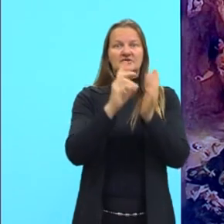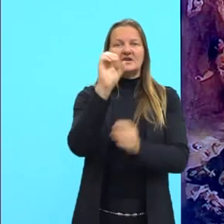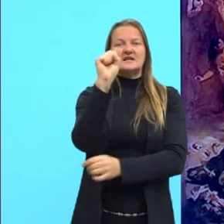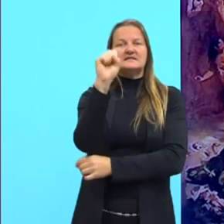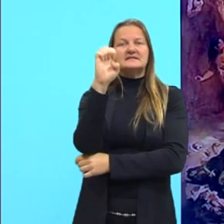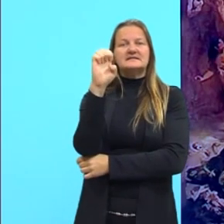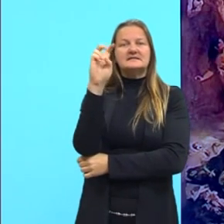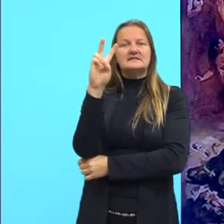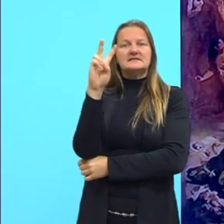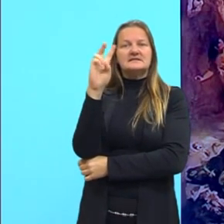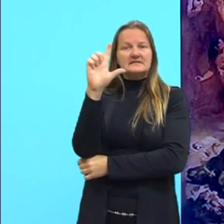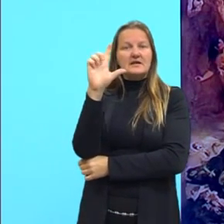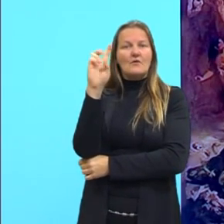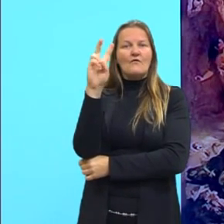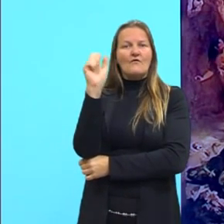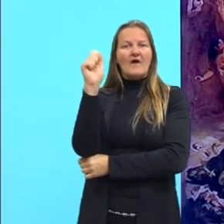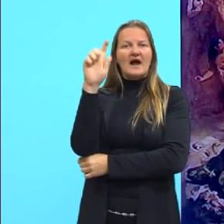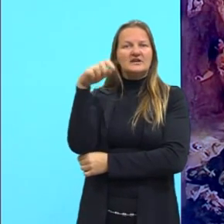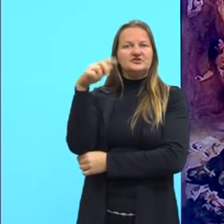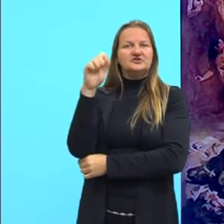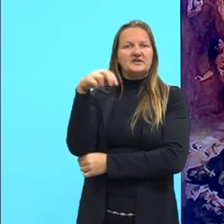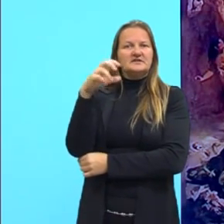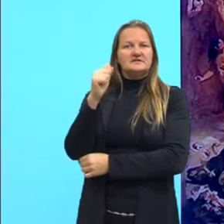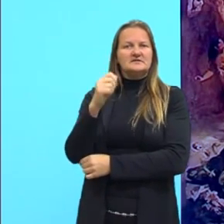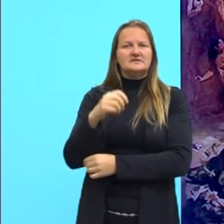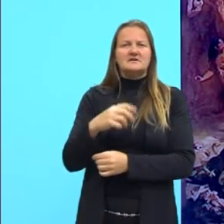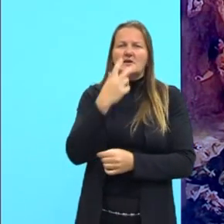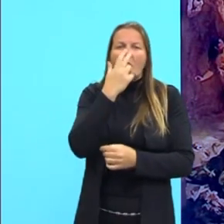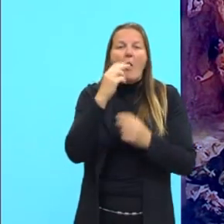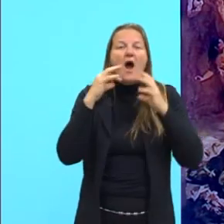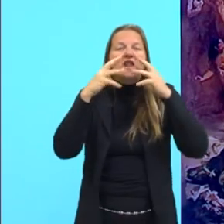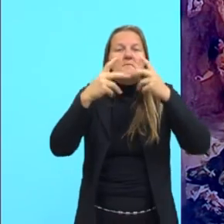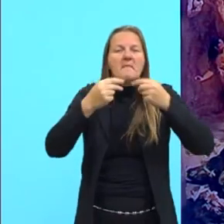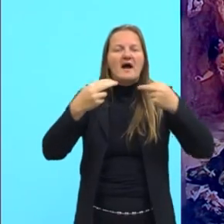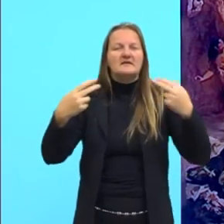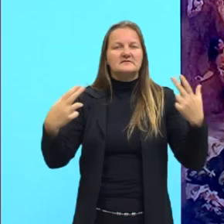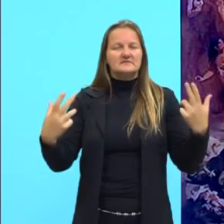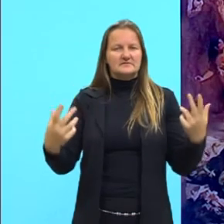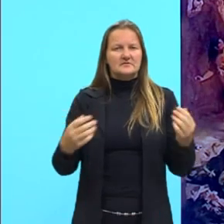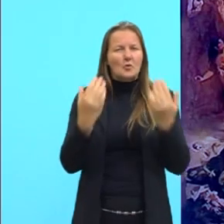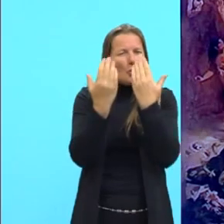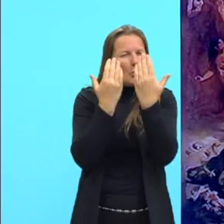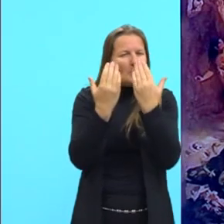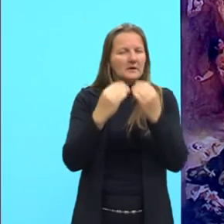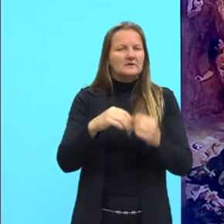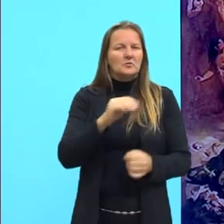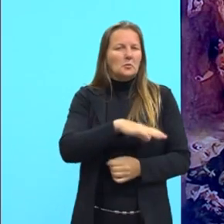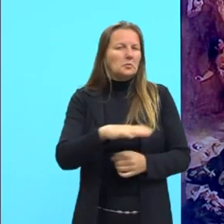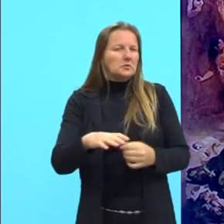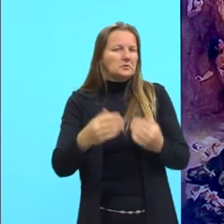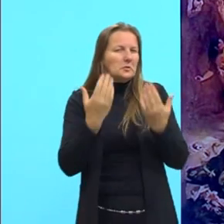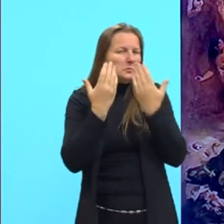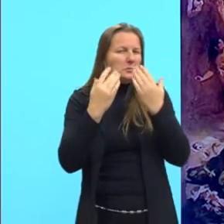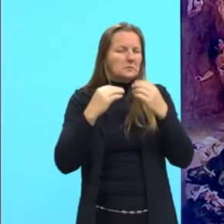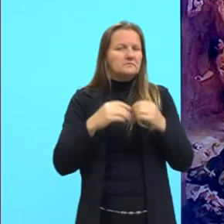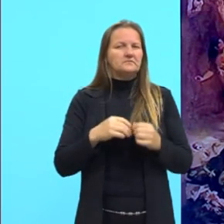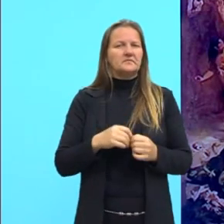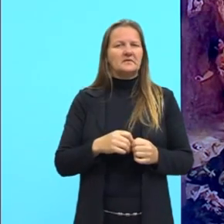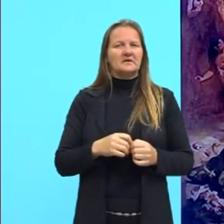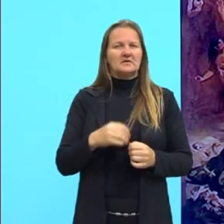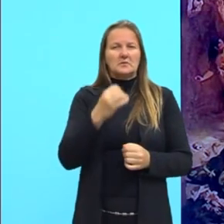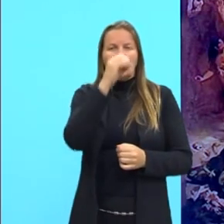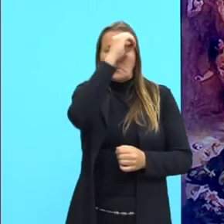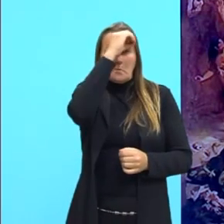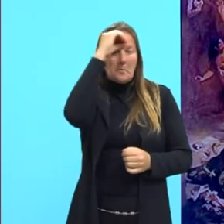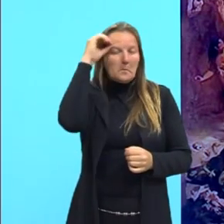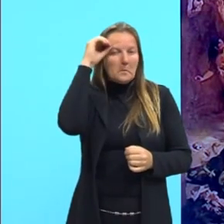civilizados, que eles viviam na natureza quase que como animais, ou como crianças, que eles eram ingênuos, que